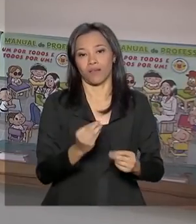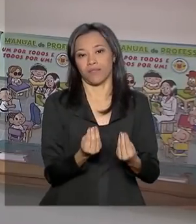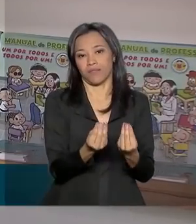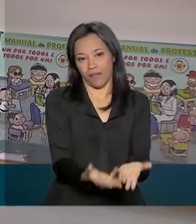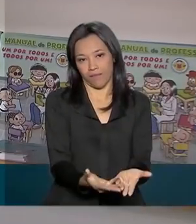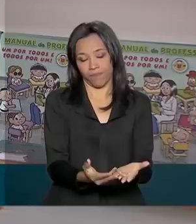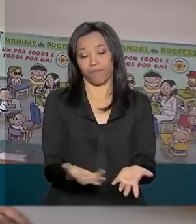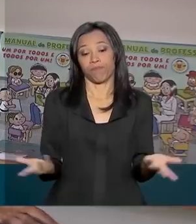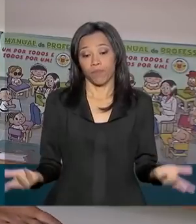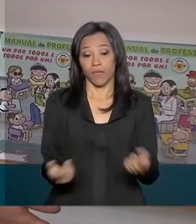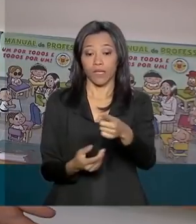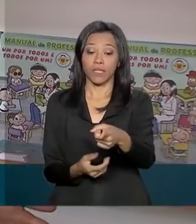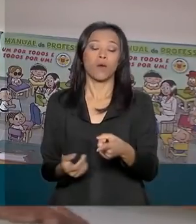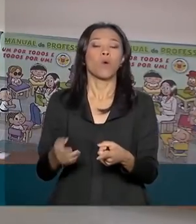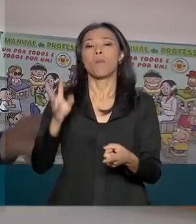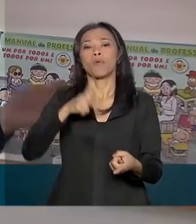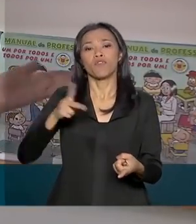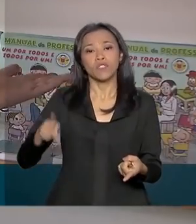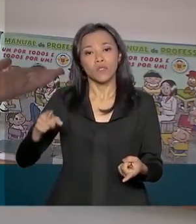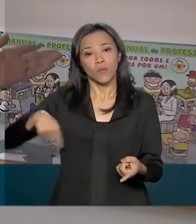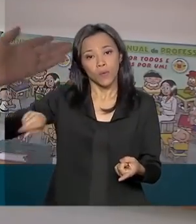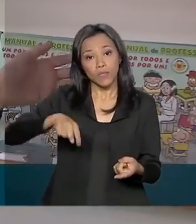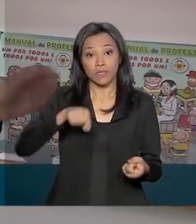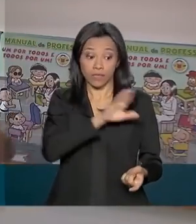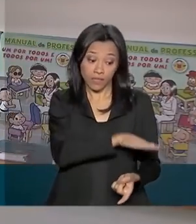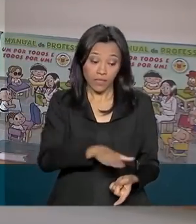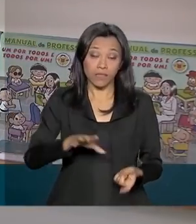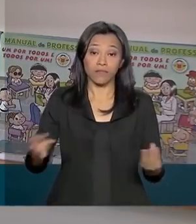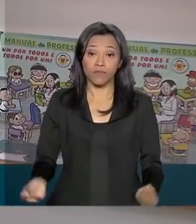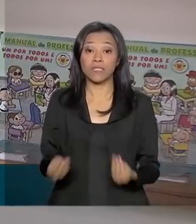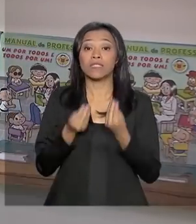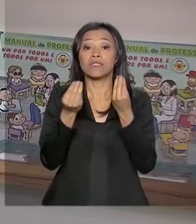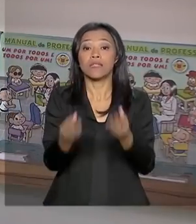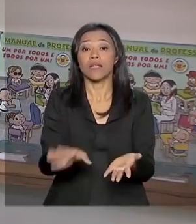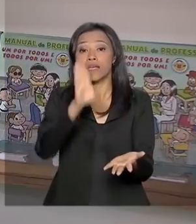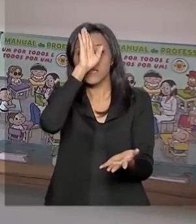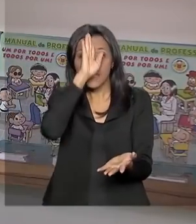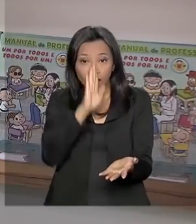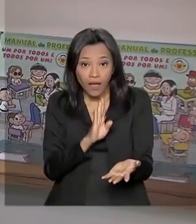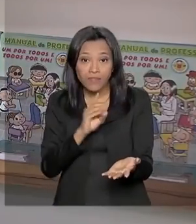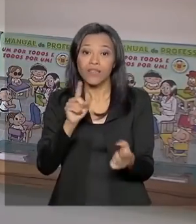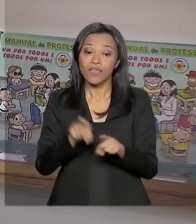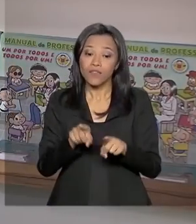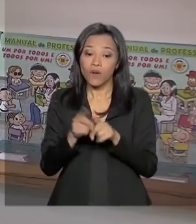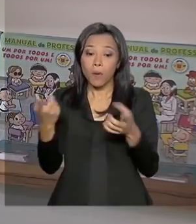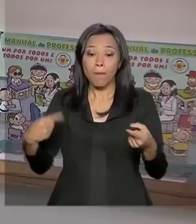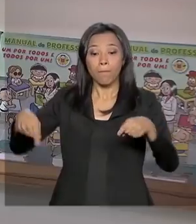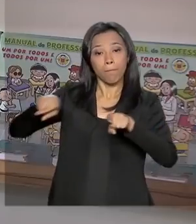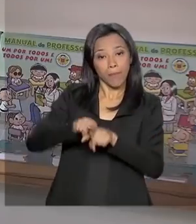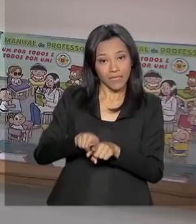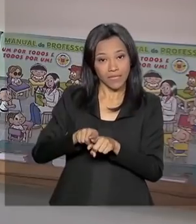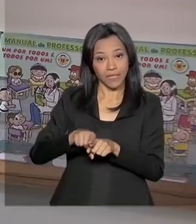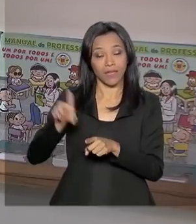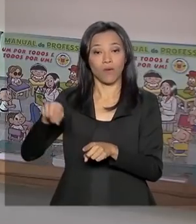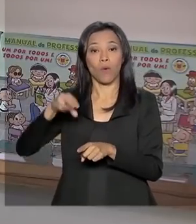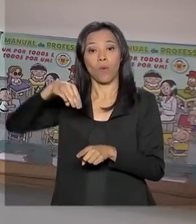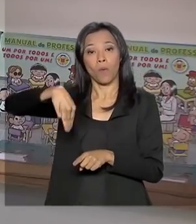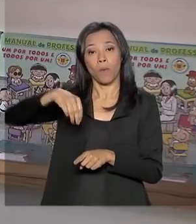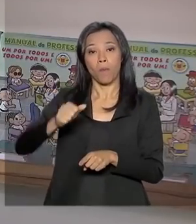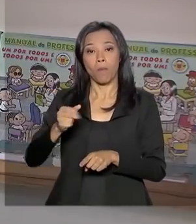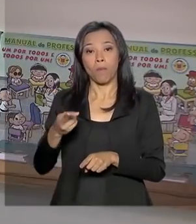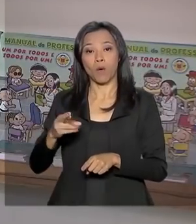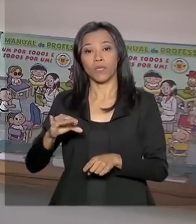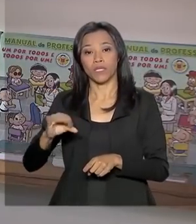professores e crianças recebem de graça um material desenvolvido em parceria com o Maurício de Souza. E com a turma da Mônica,